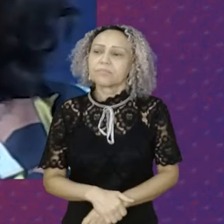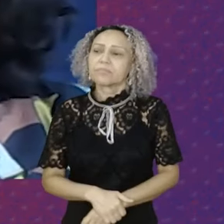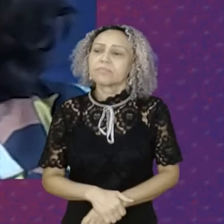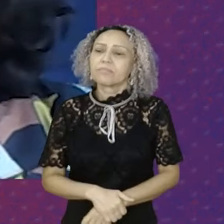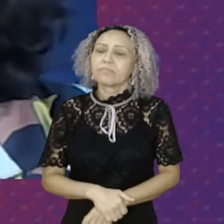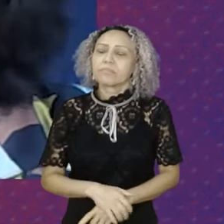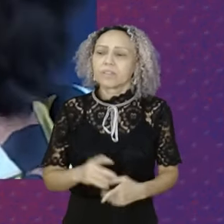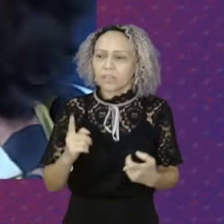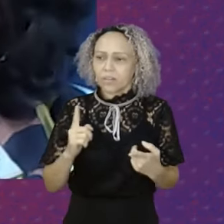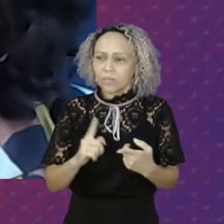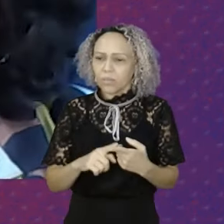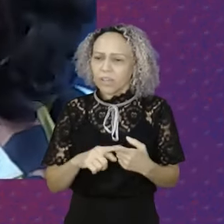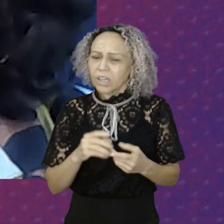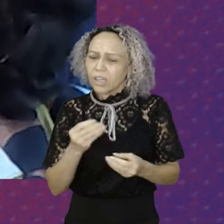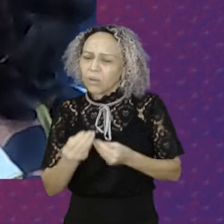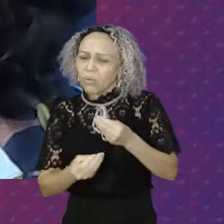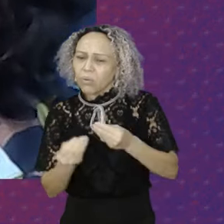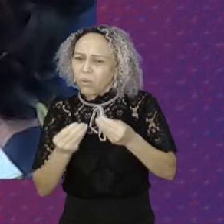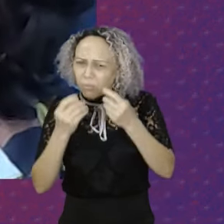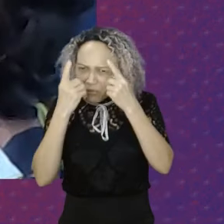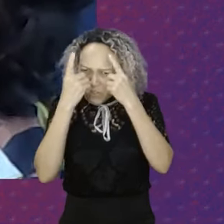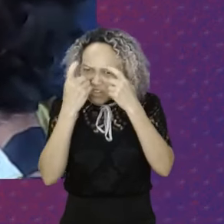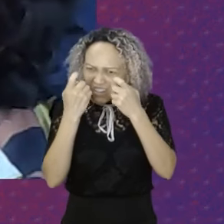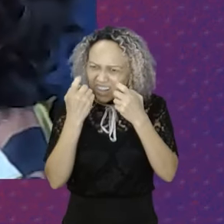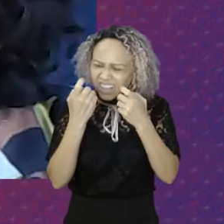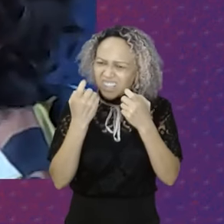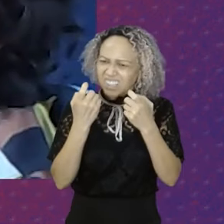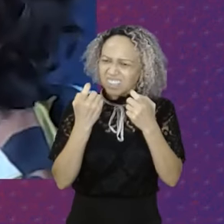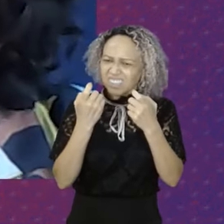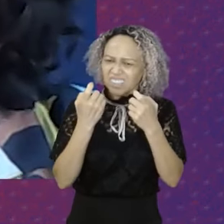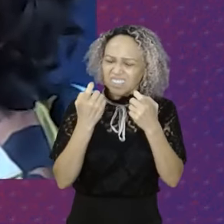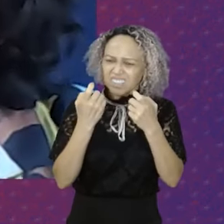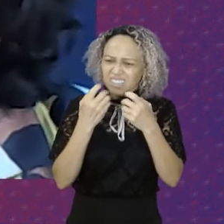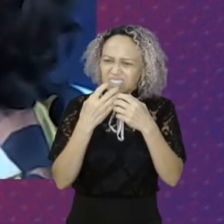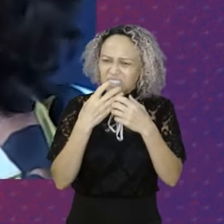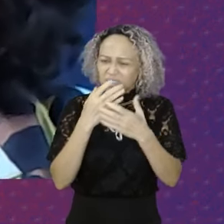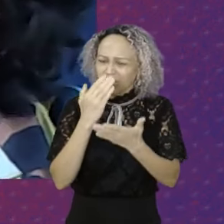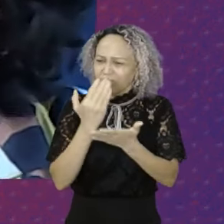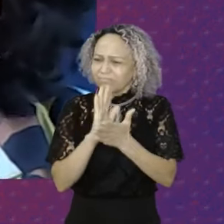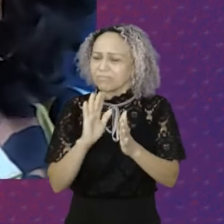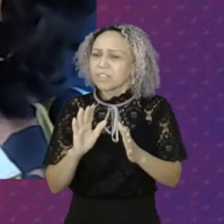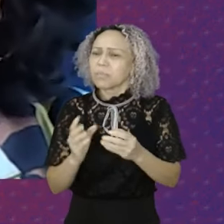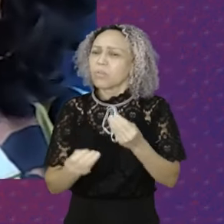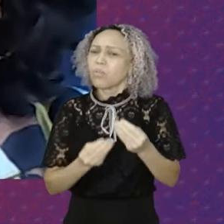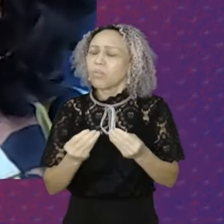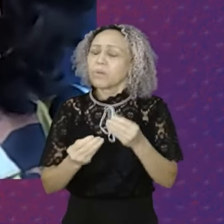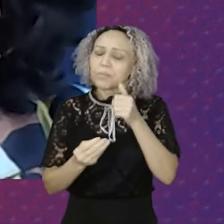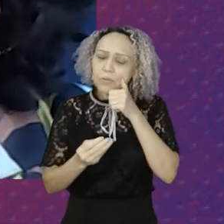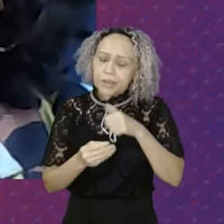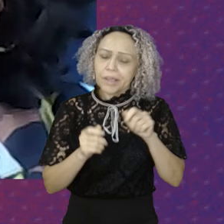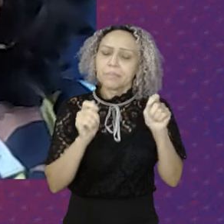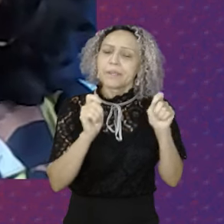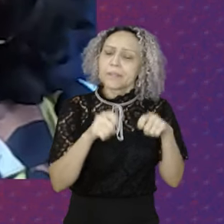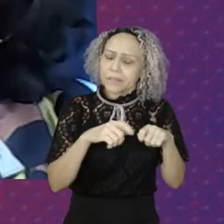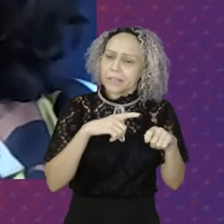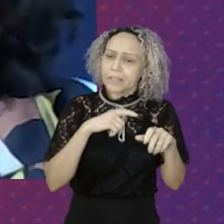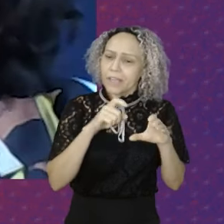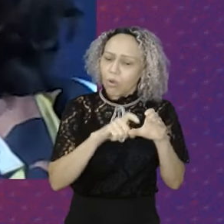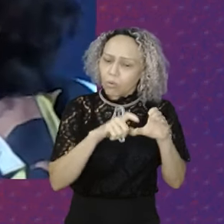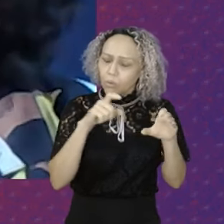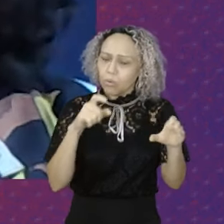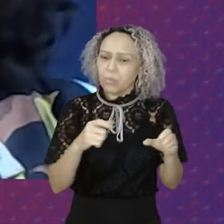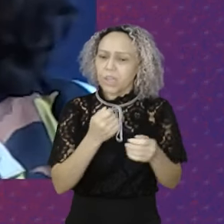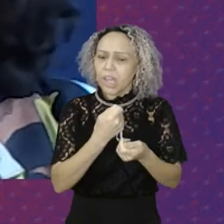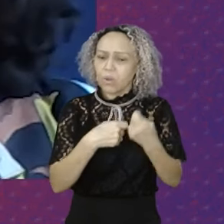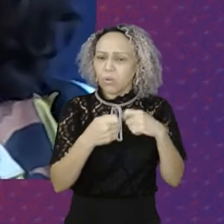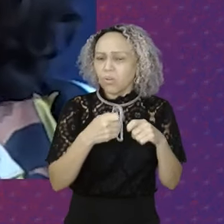superar Violência As mulheres Tem que ter autonomia Econômica Muitas vezes As mulheres Se submetem A violência